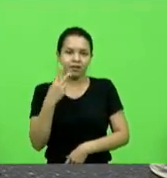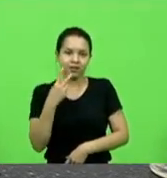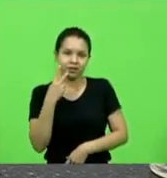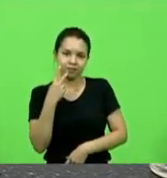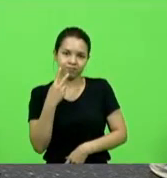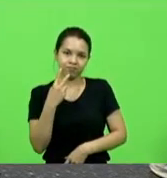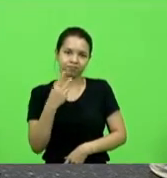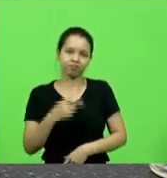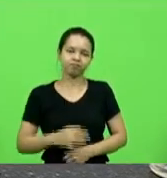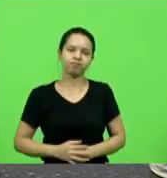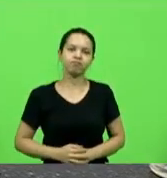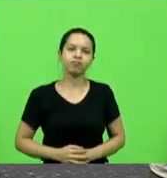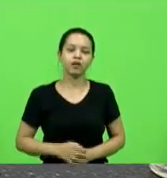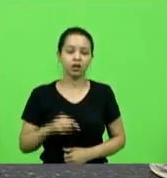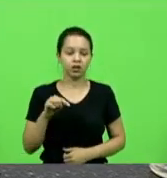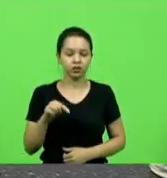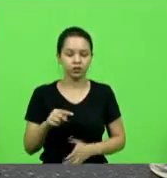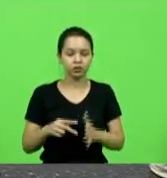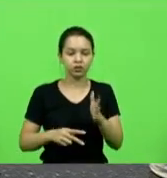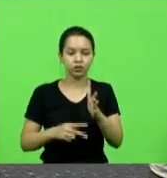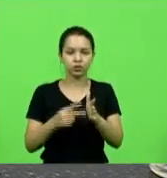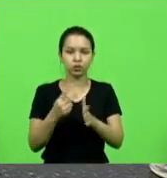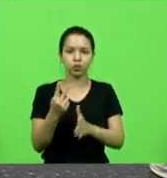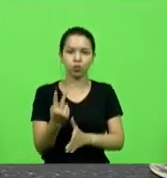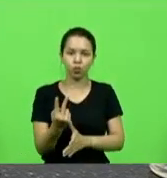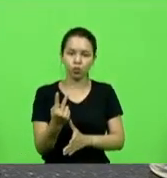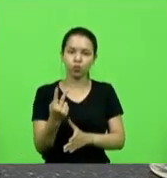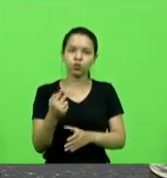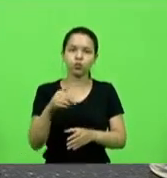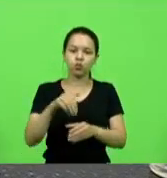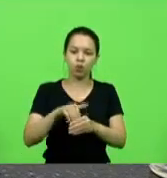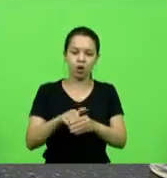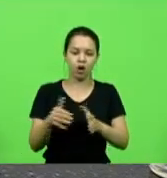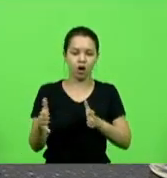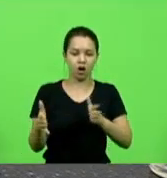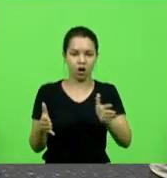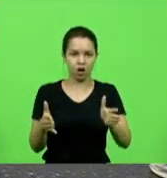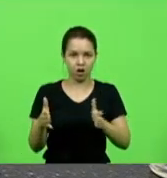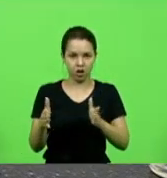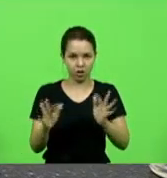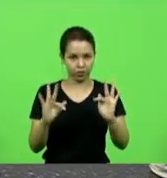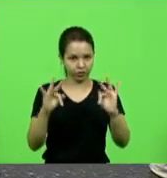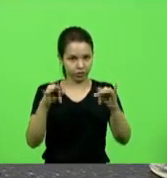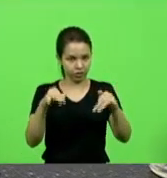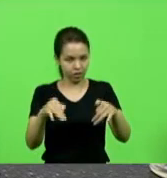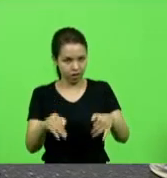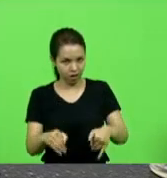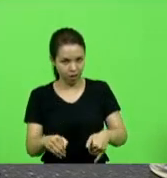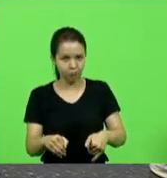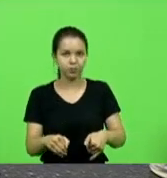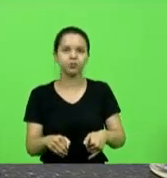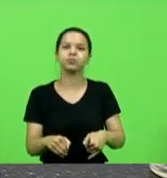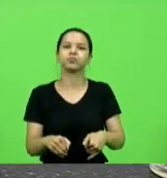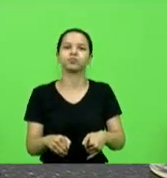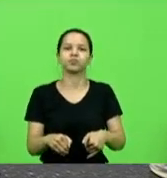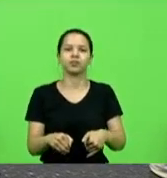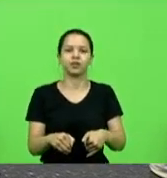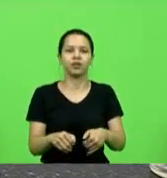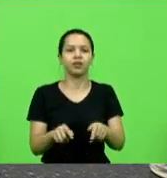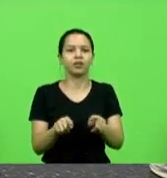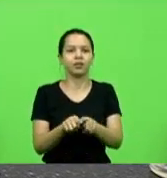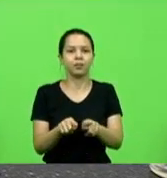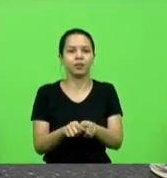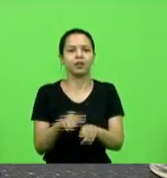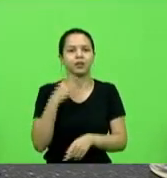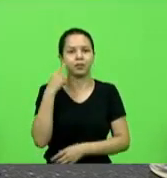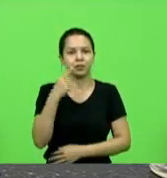no ano final dessa legislatura termos depois do deputado Mauro o deputado Moacir Sopels foi